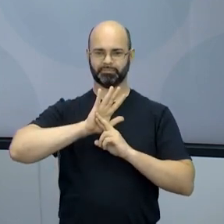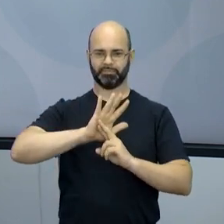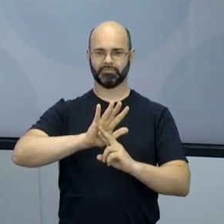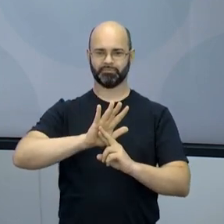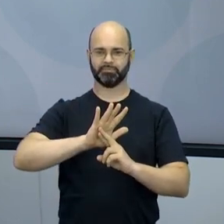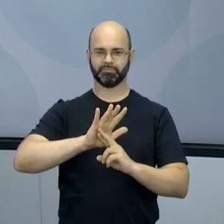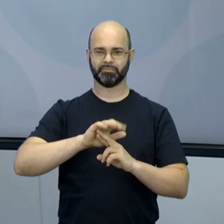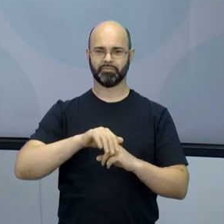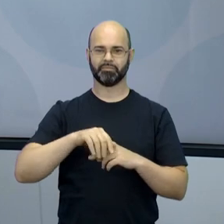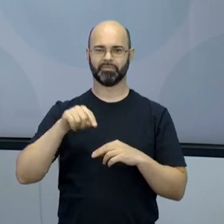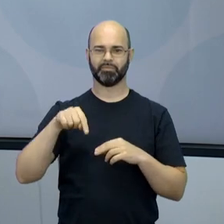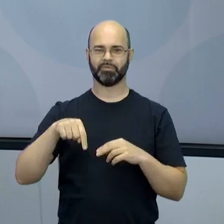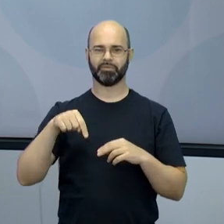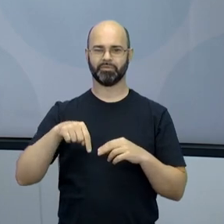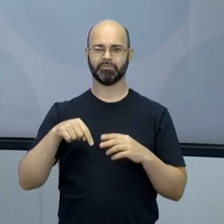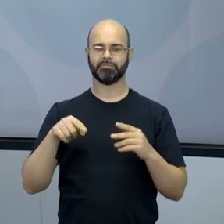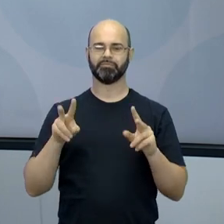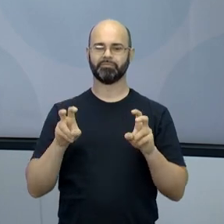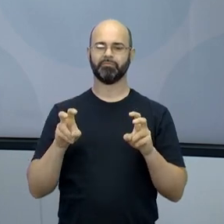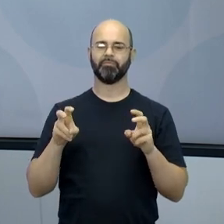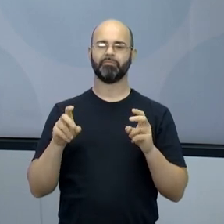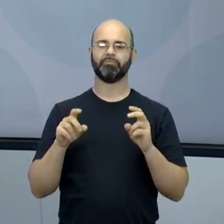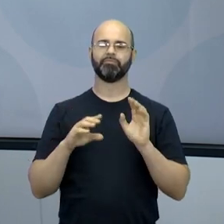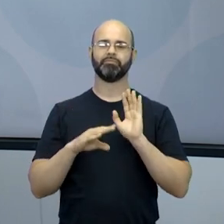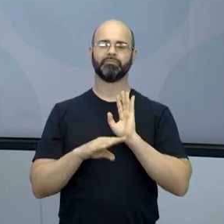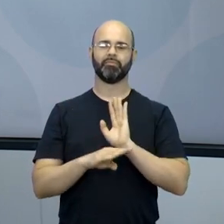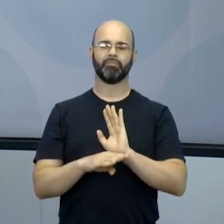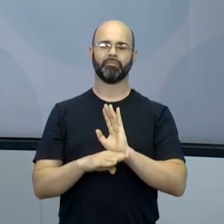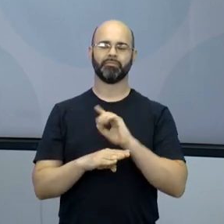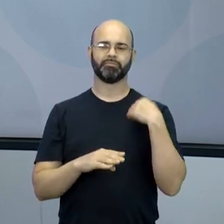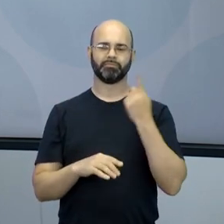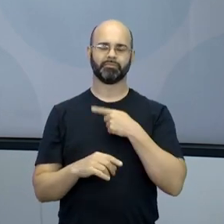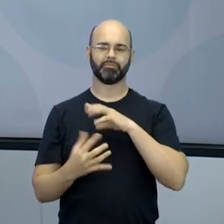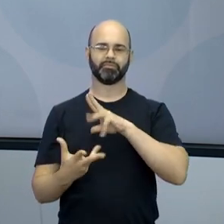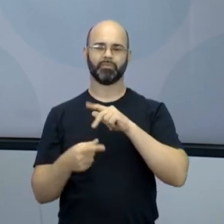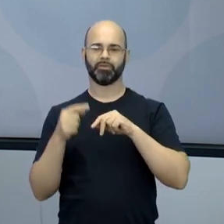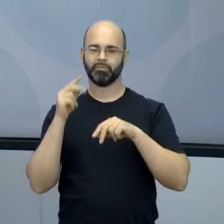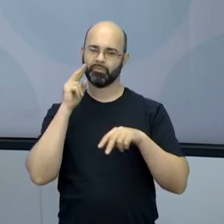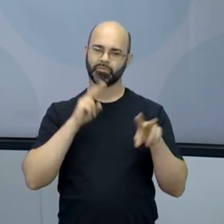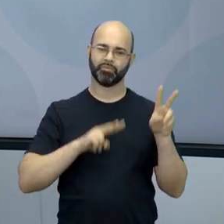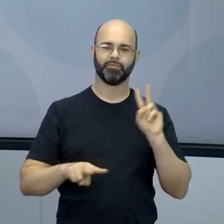título do nosso componente ajudam a compor a nossa visão de mundo.